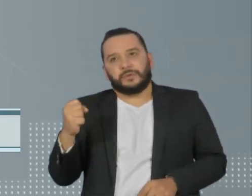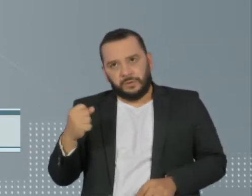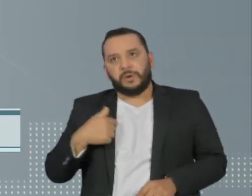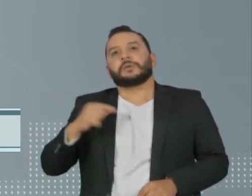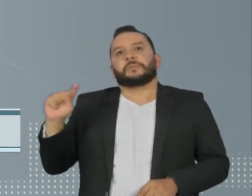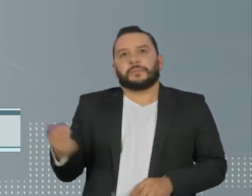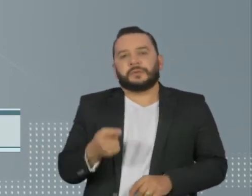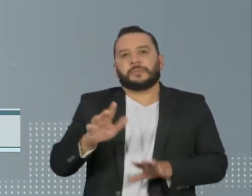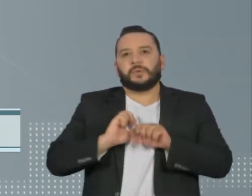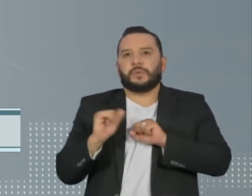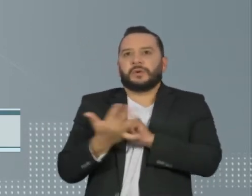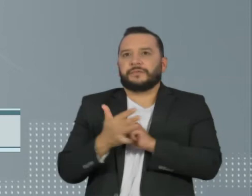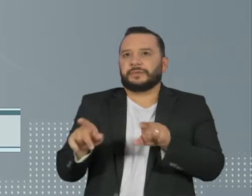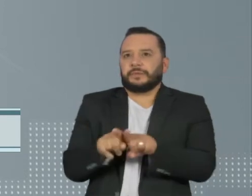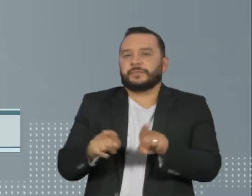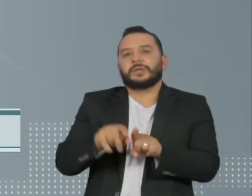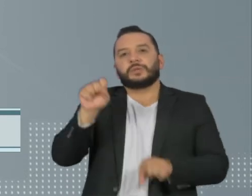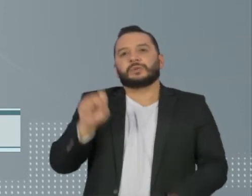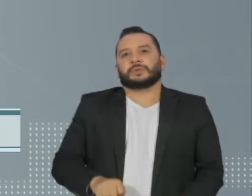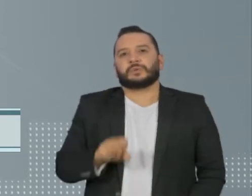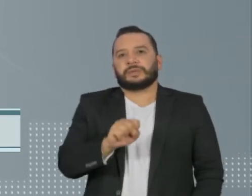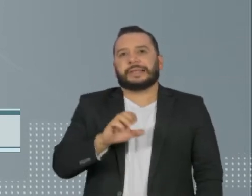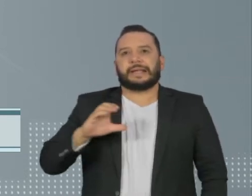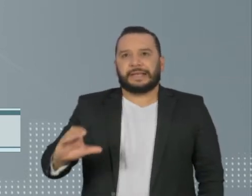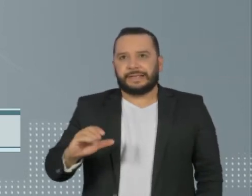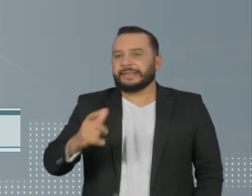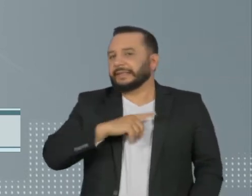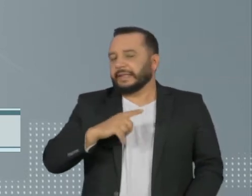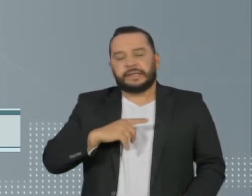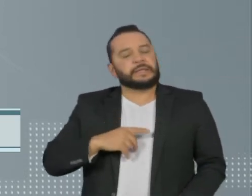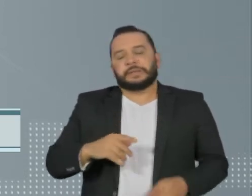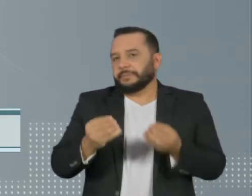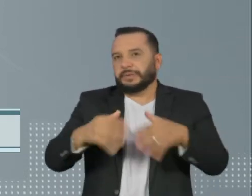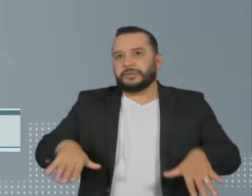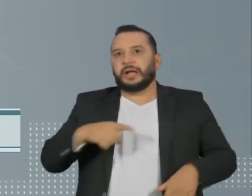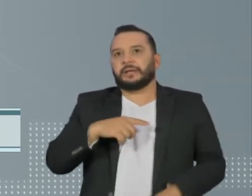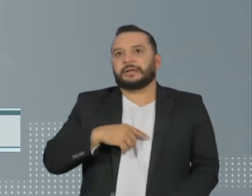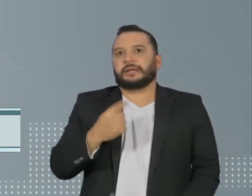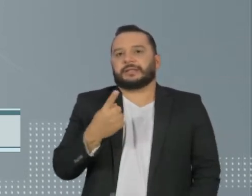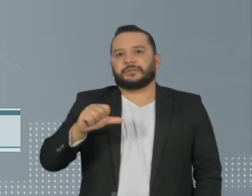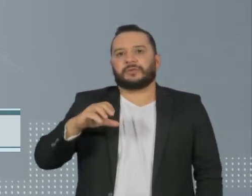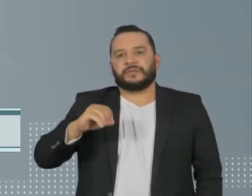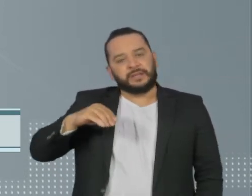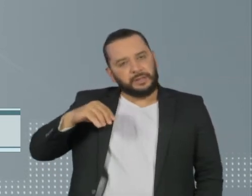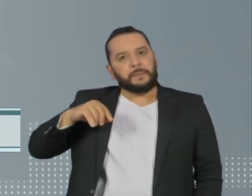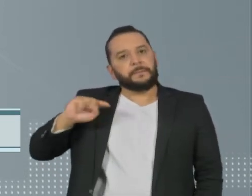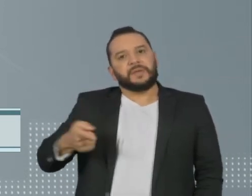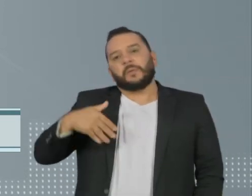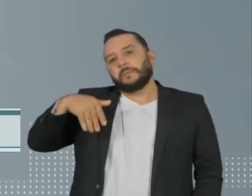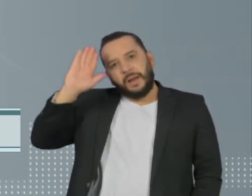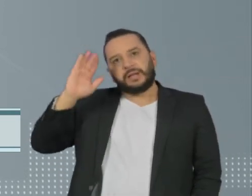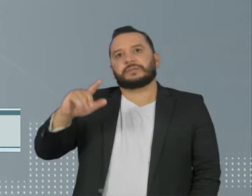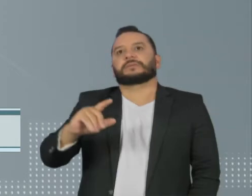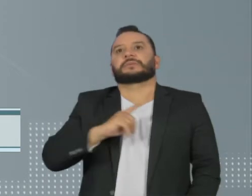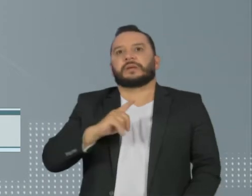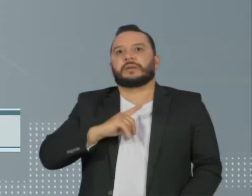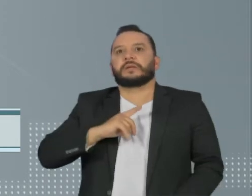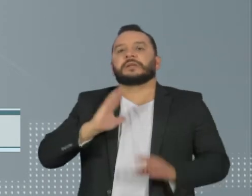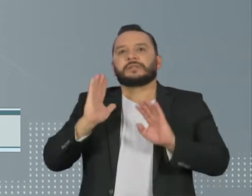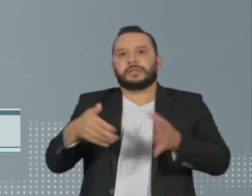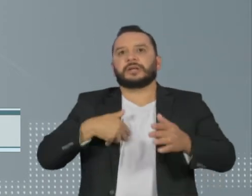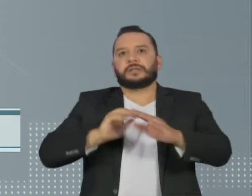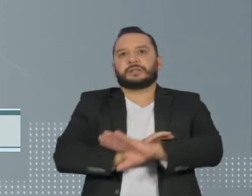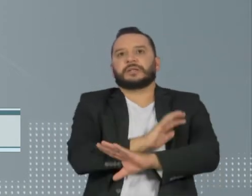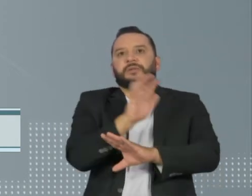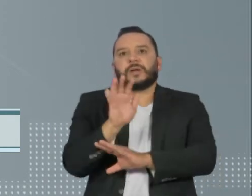208.000. No sul, Santa Catarina é o estado mais atingido, ultrapassando 190.000 confirmações. No centro-oeste, o Distrito